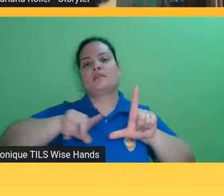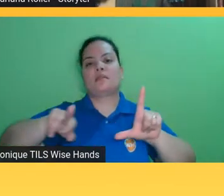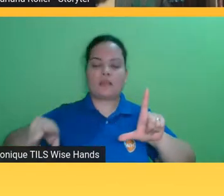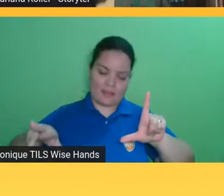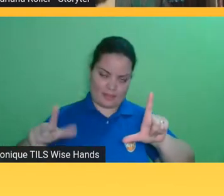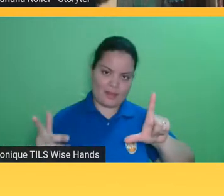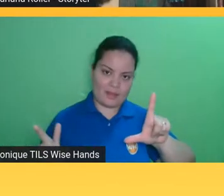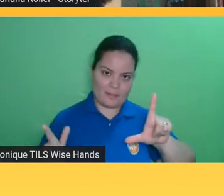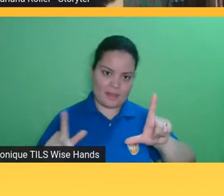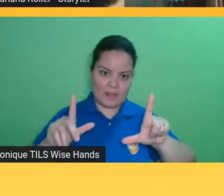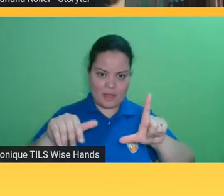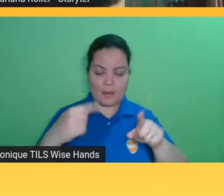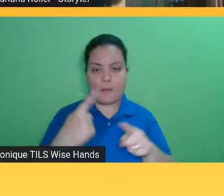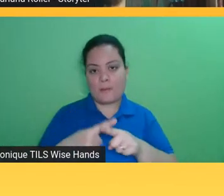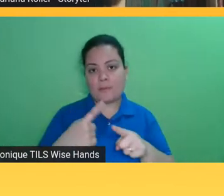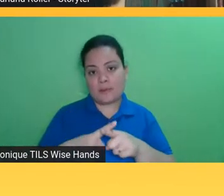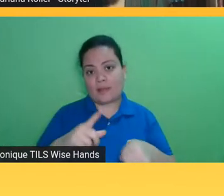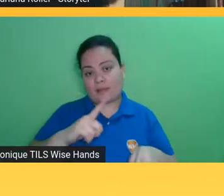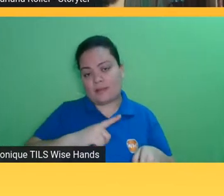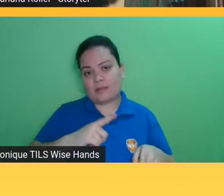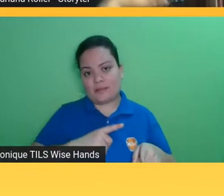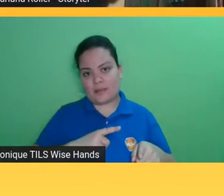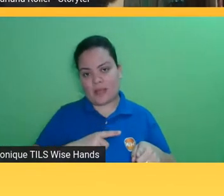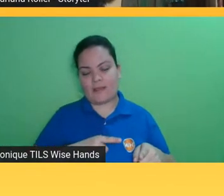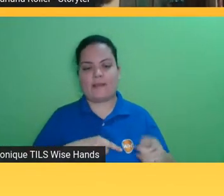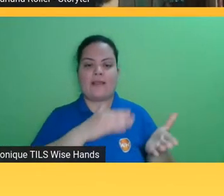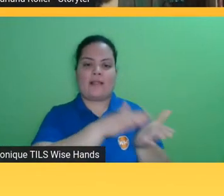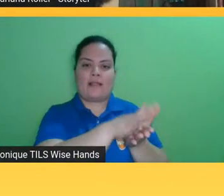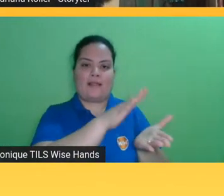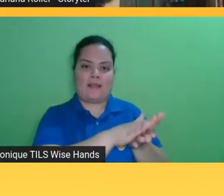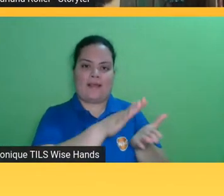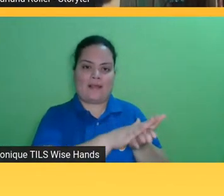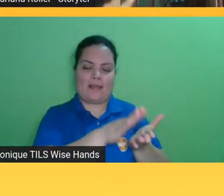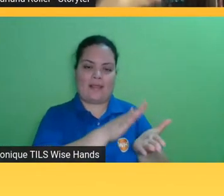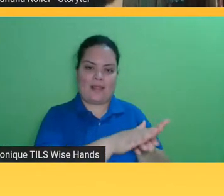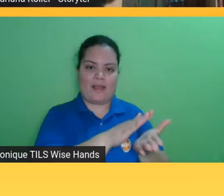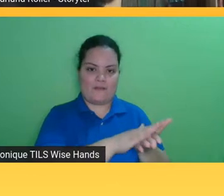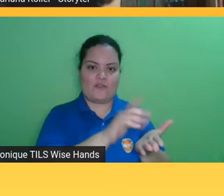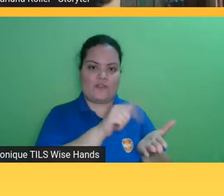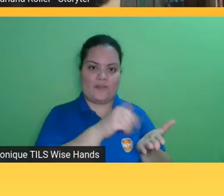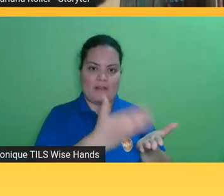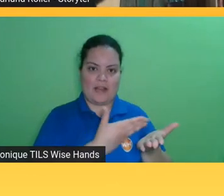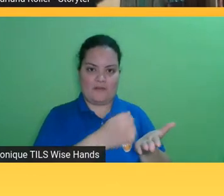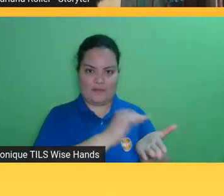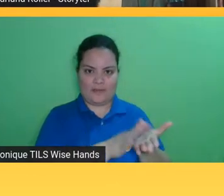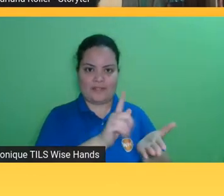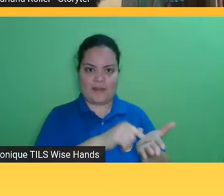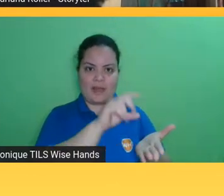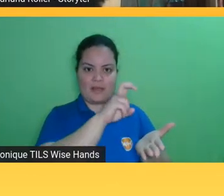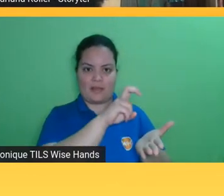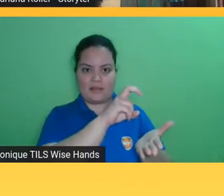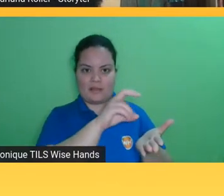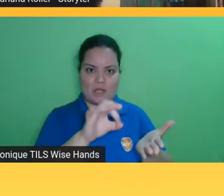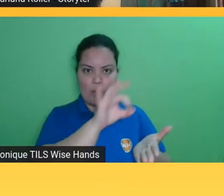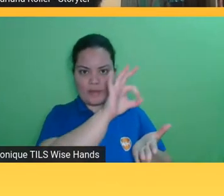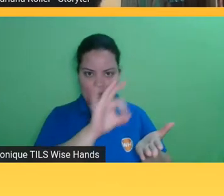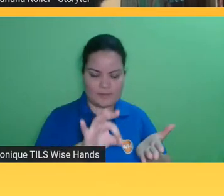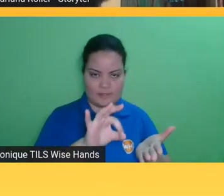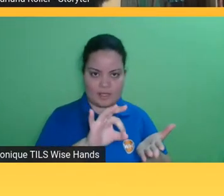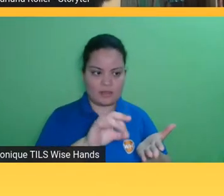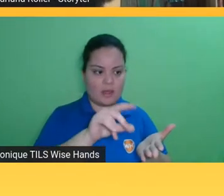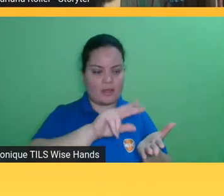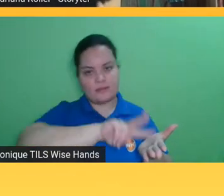trabalha 90% com catálogo que vem de livros físicos então a gente está fazendo audiobooks de livros físicos então isso já é uma realidade dentro